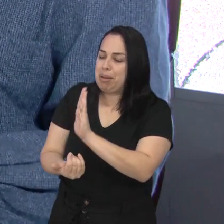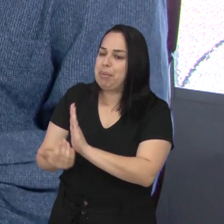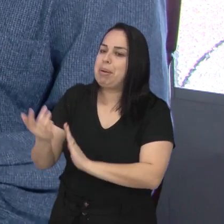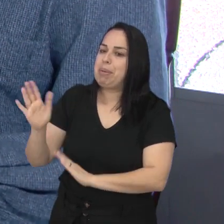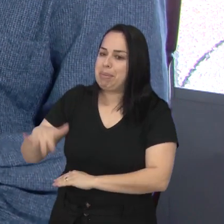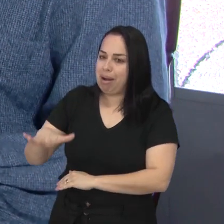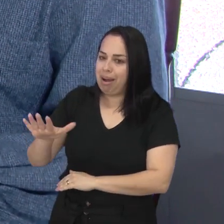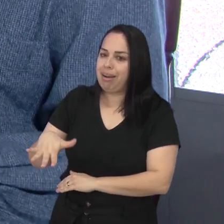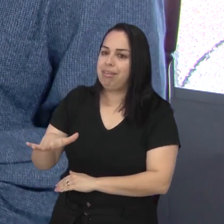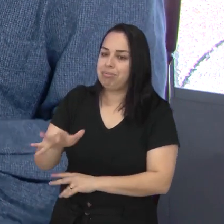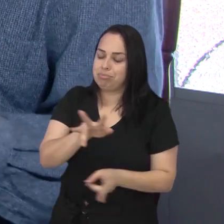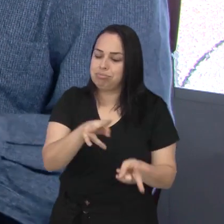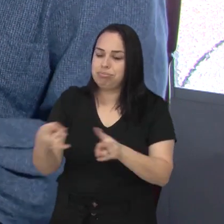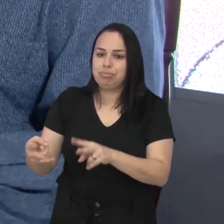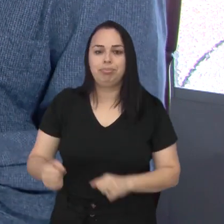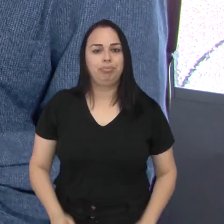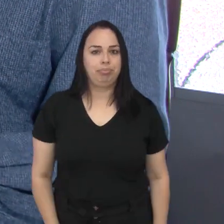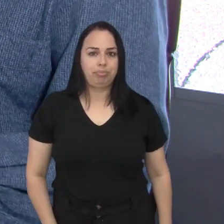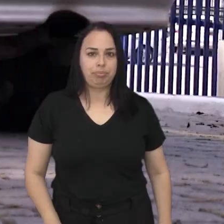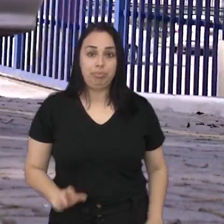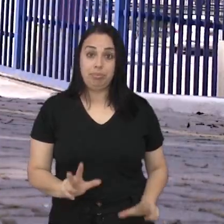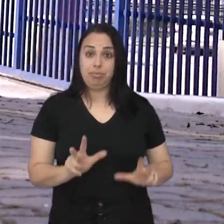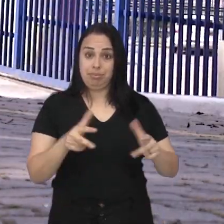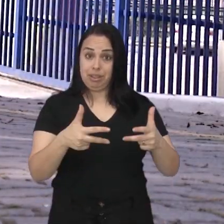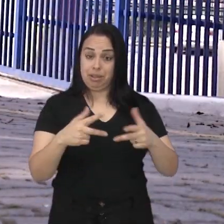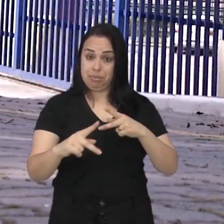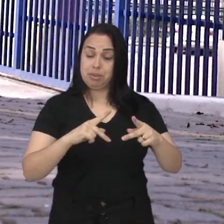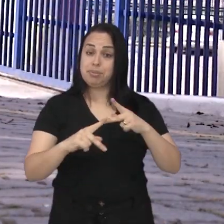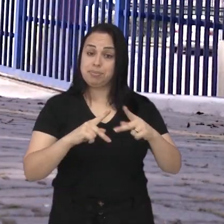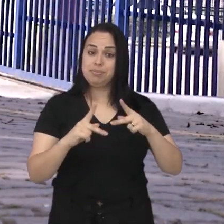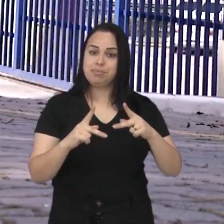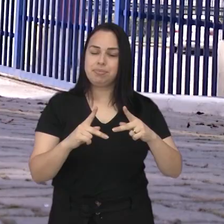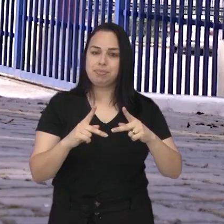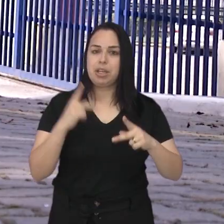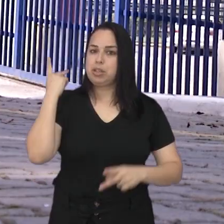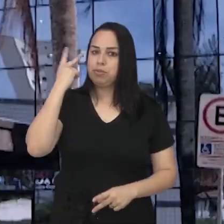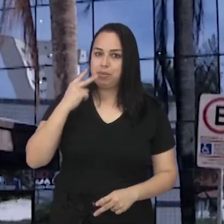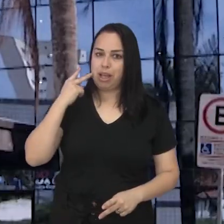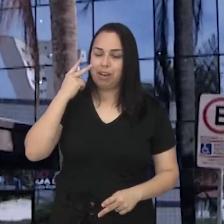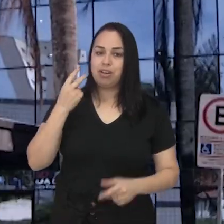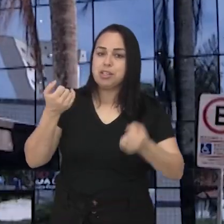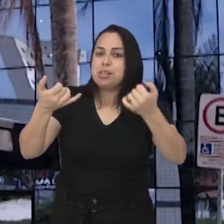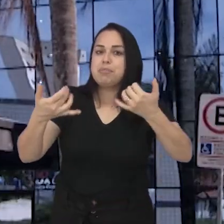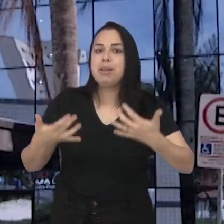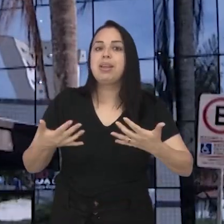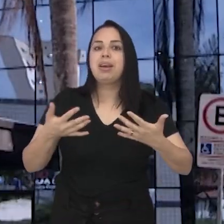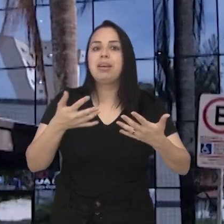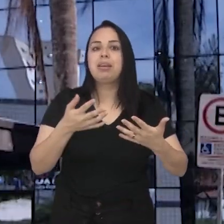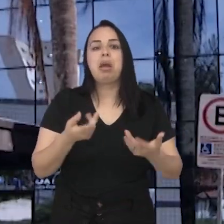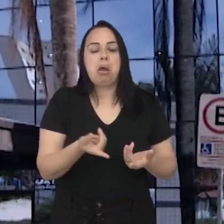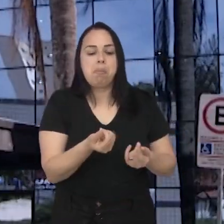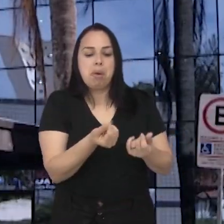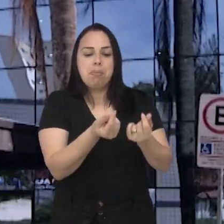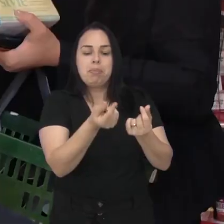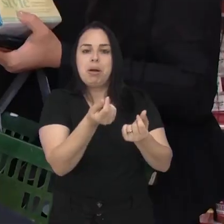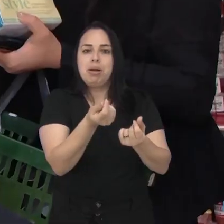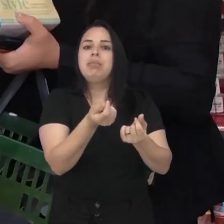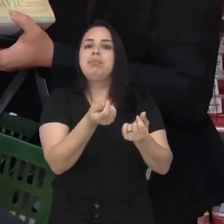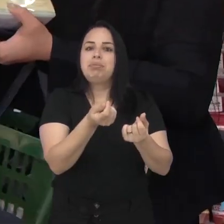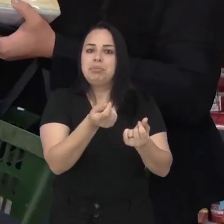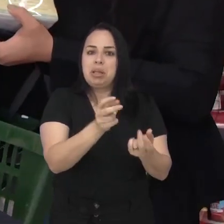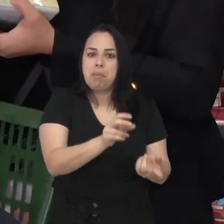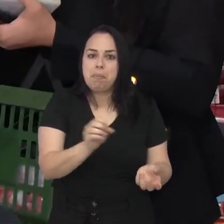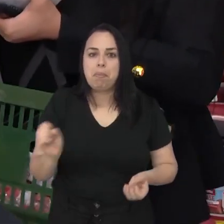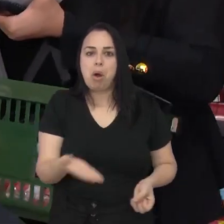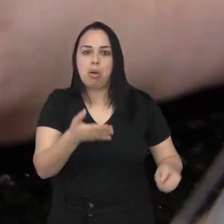de gasto que você tem para fazer essa transação. Para a Câmara de São José dos Campos, além de modernizar a economia, o